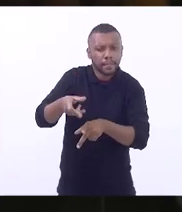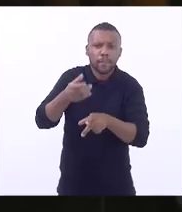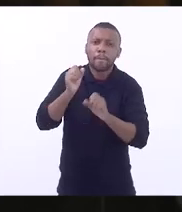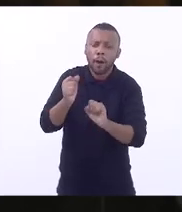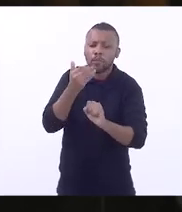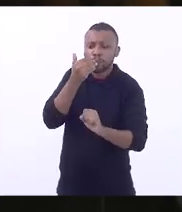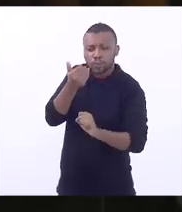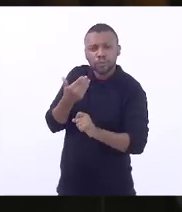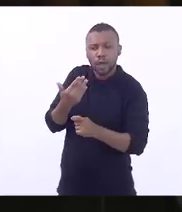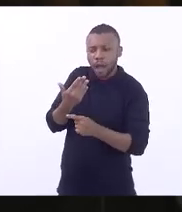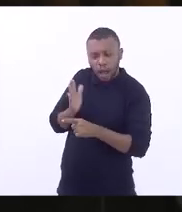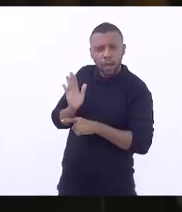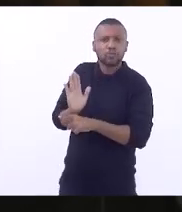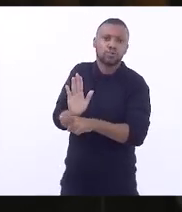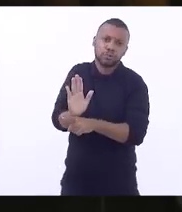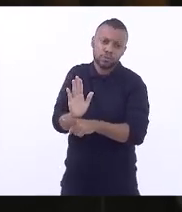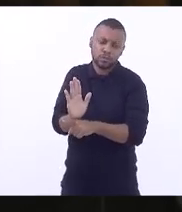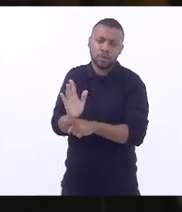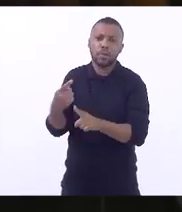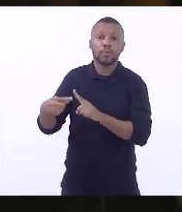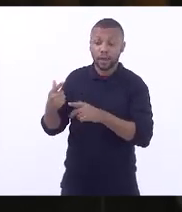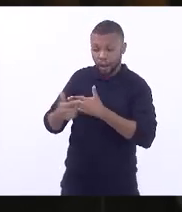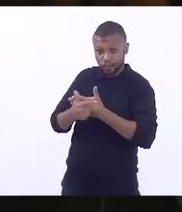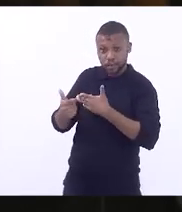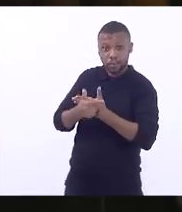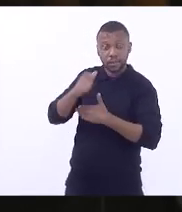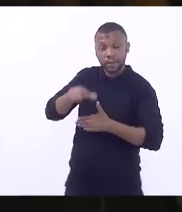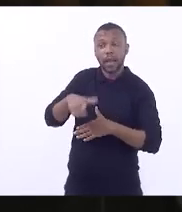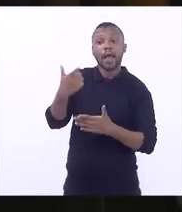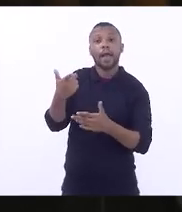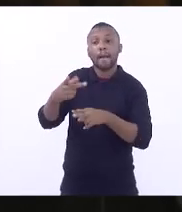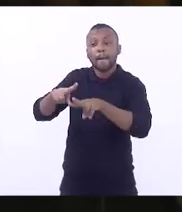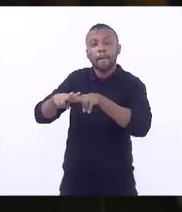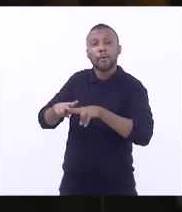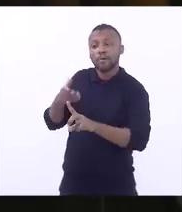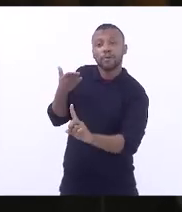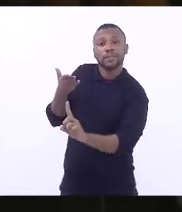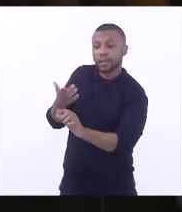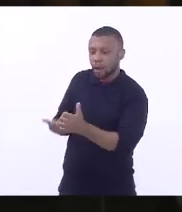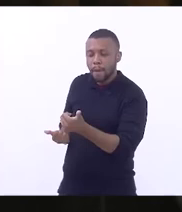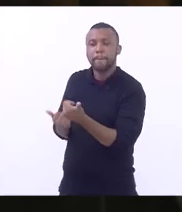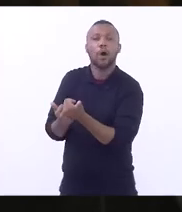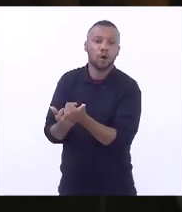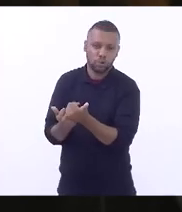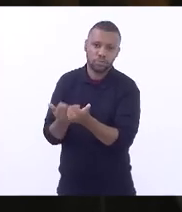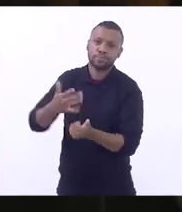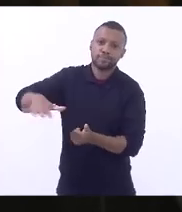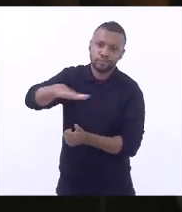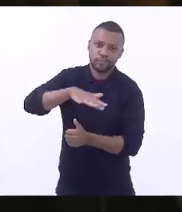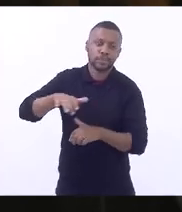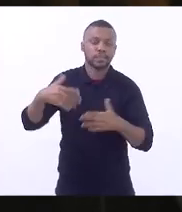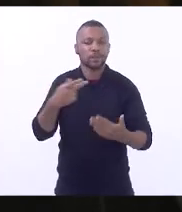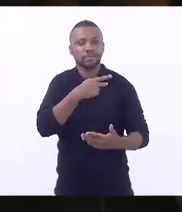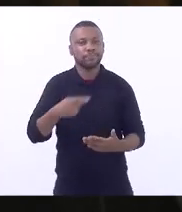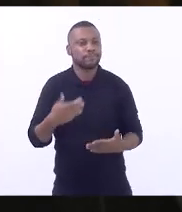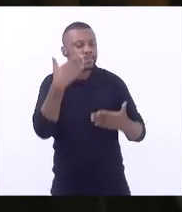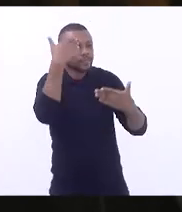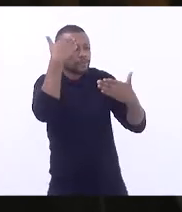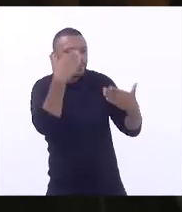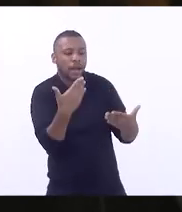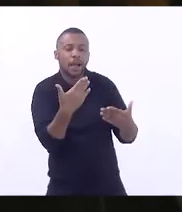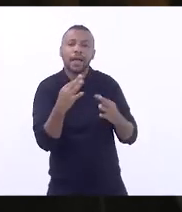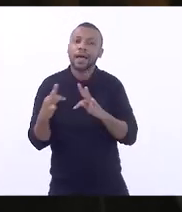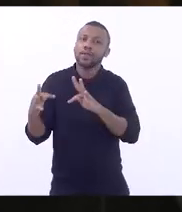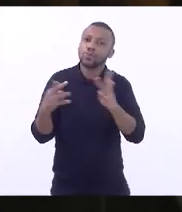porque estou aqui por você e para você. Então, senhora presidente, fica aqui o meu eterno agradecimento a todos os deputados,